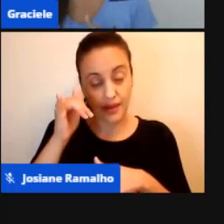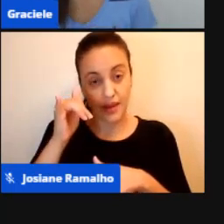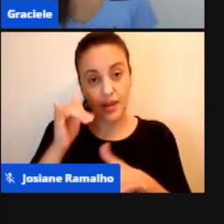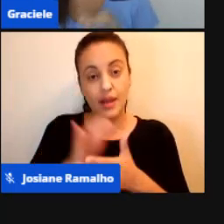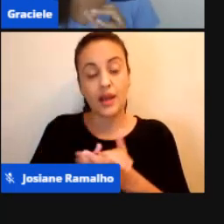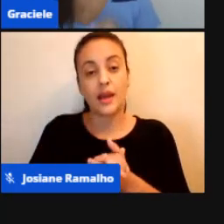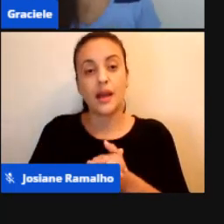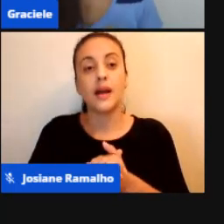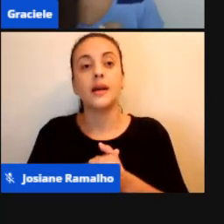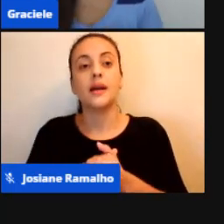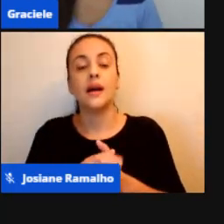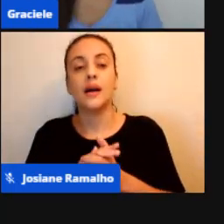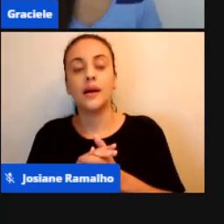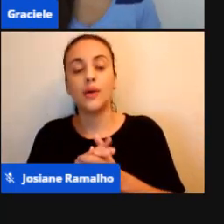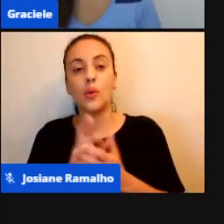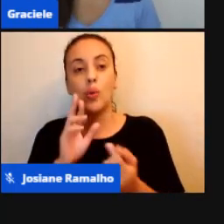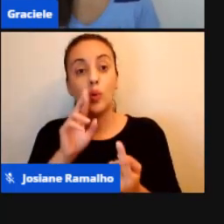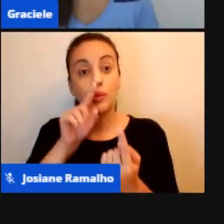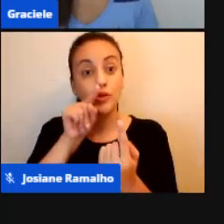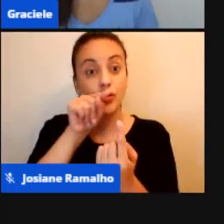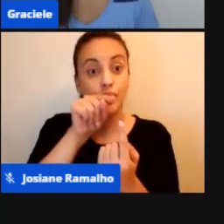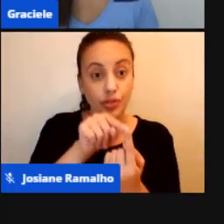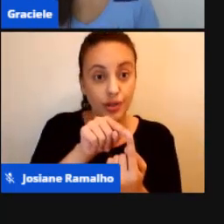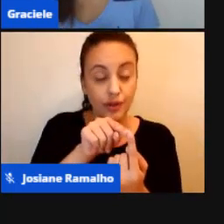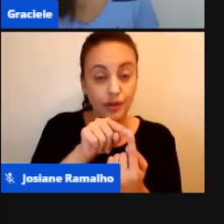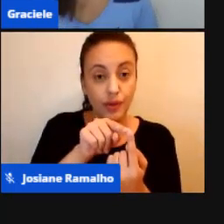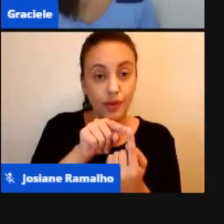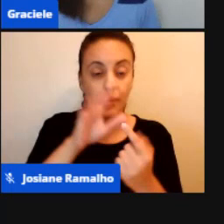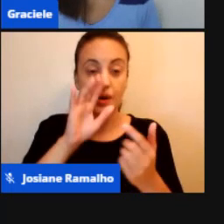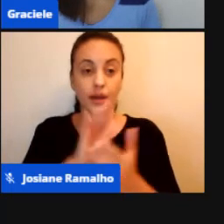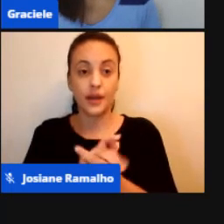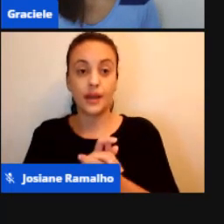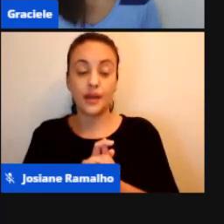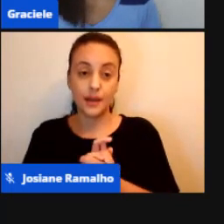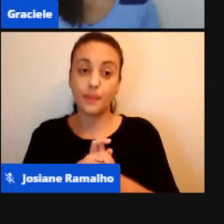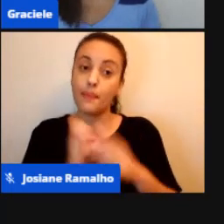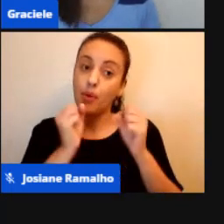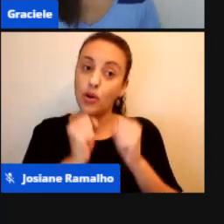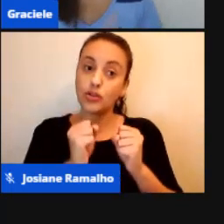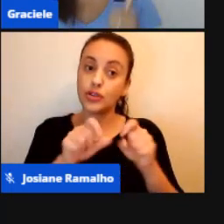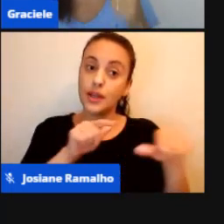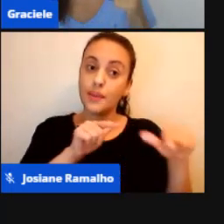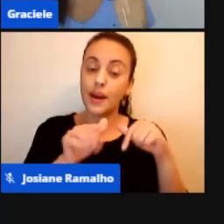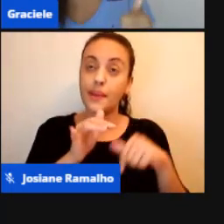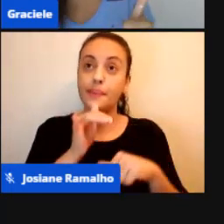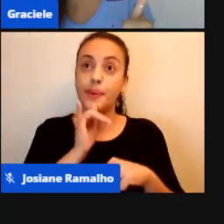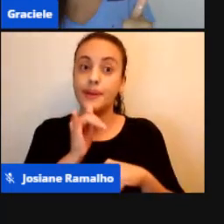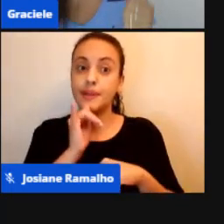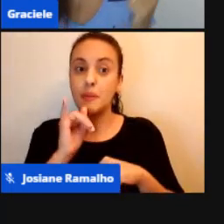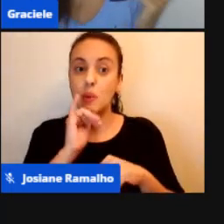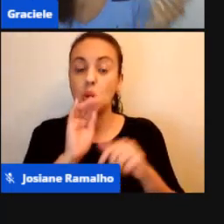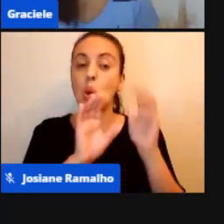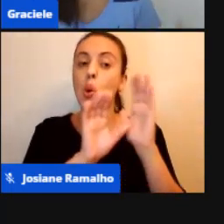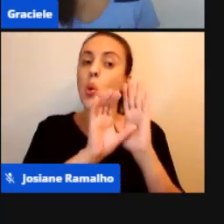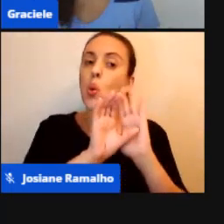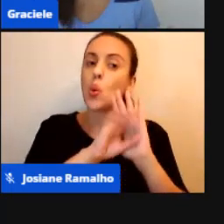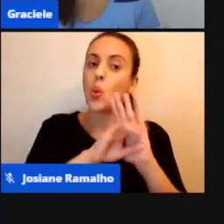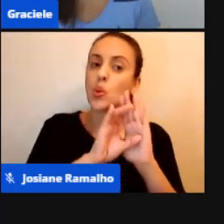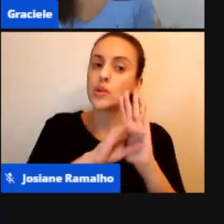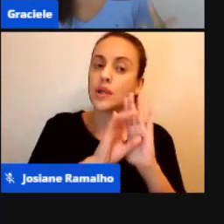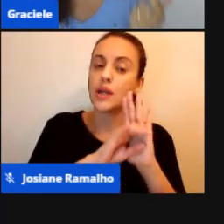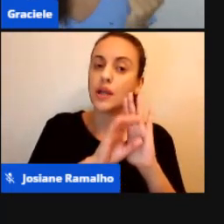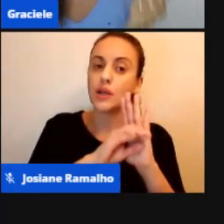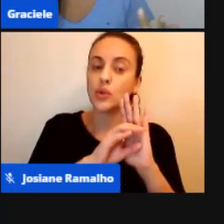função Do uso Da autoridade Da nota Pode-se Trabalhar Por exemplo Com Conceitos Ou